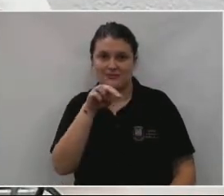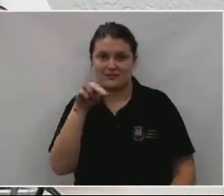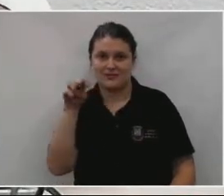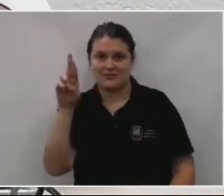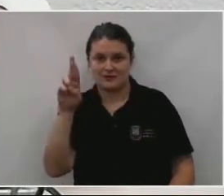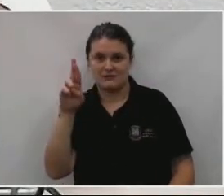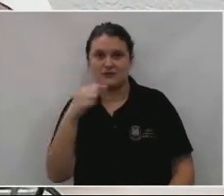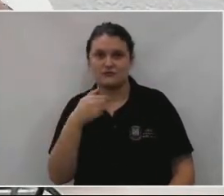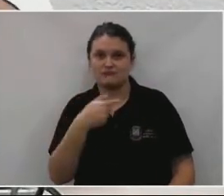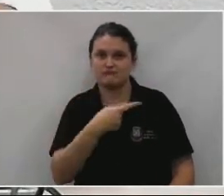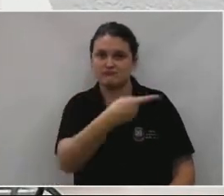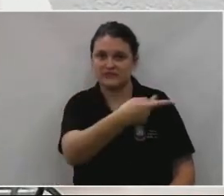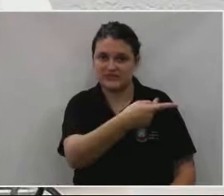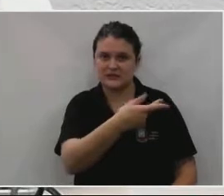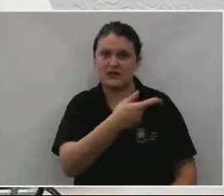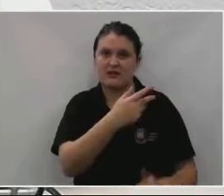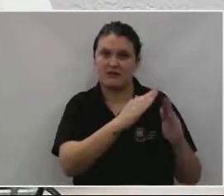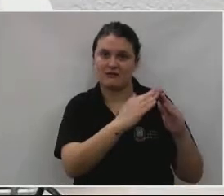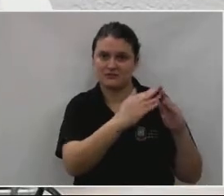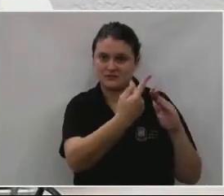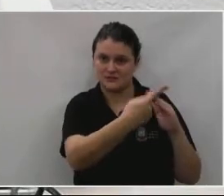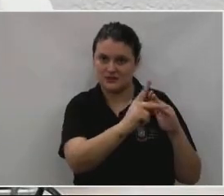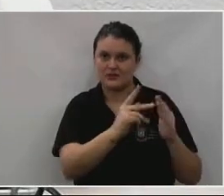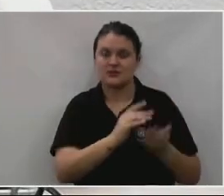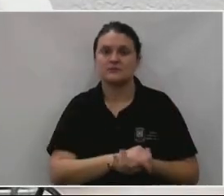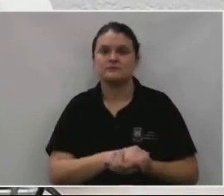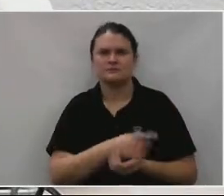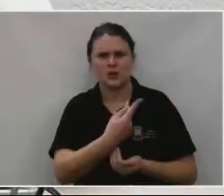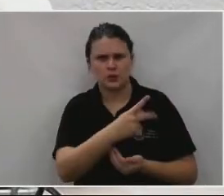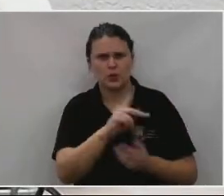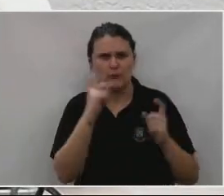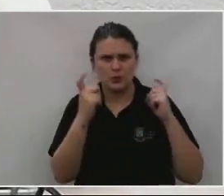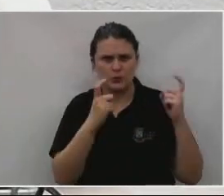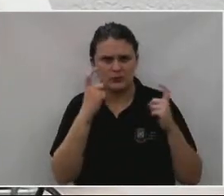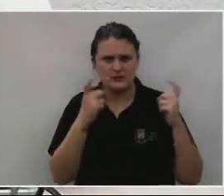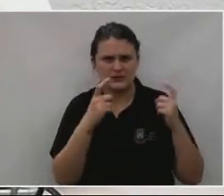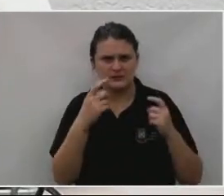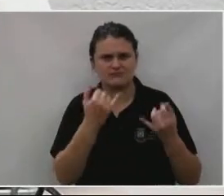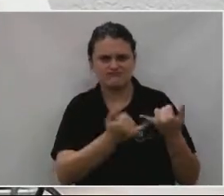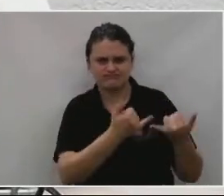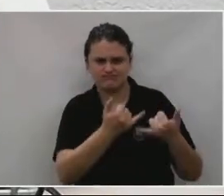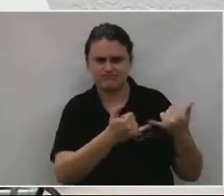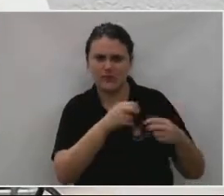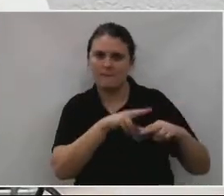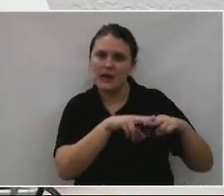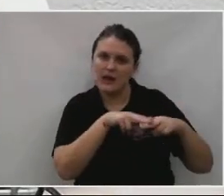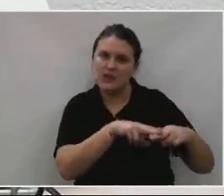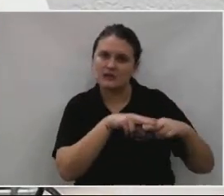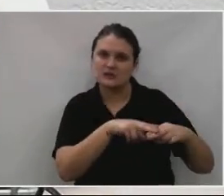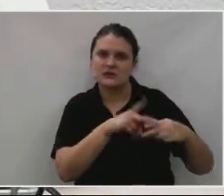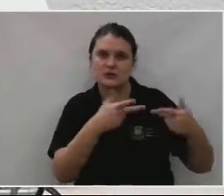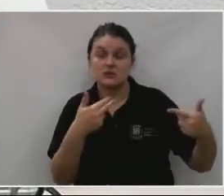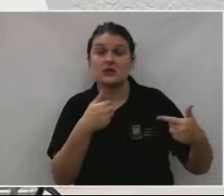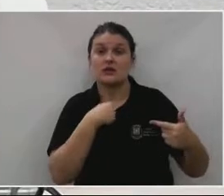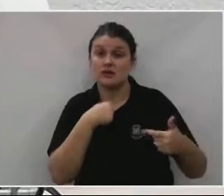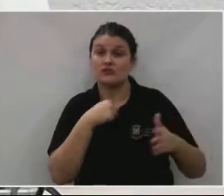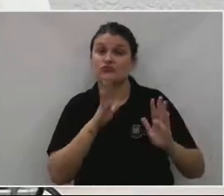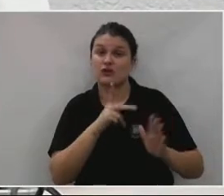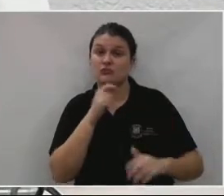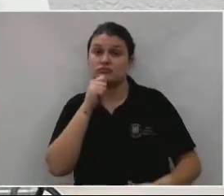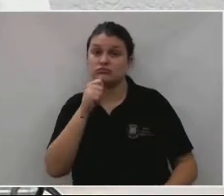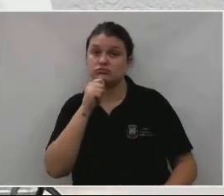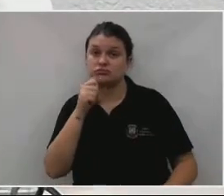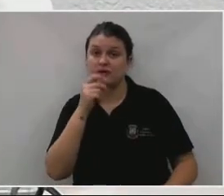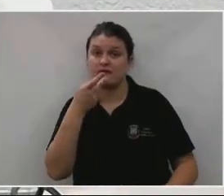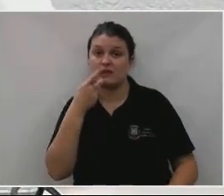sessão, vou lá. E a tua preocupação com o lazer de lá, eu levantei na entrevista que eu dei na